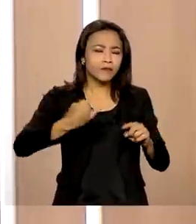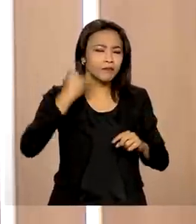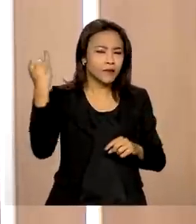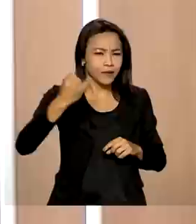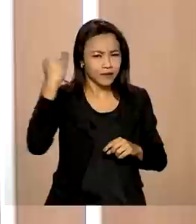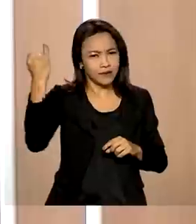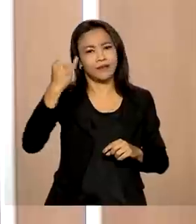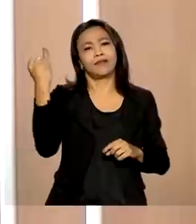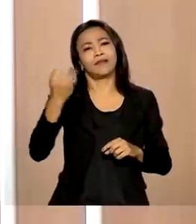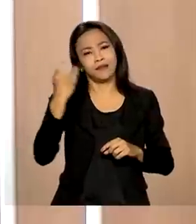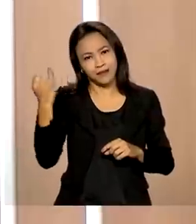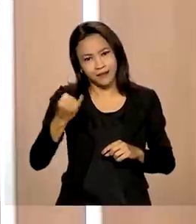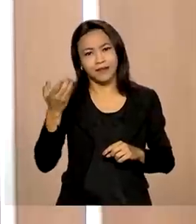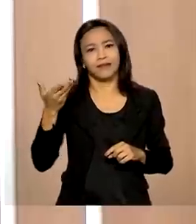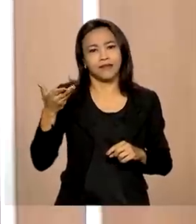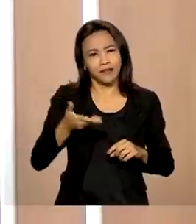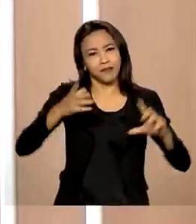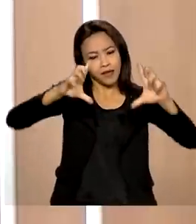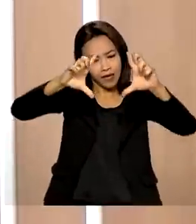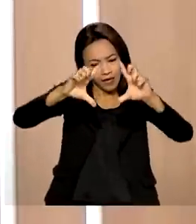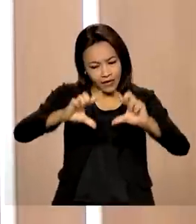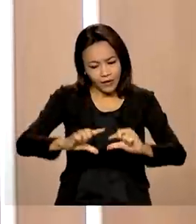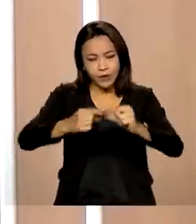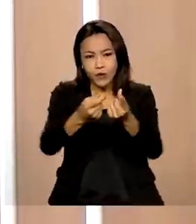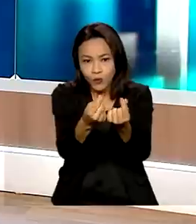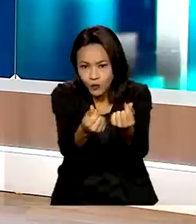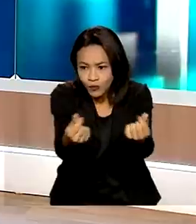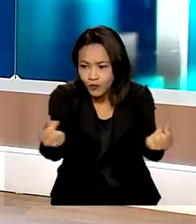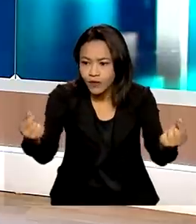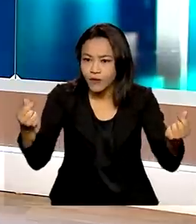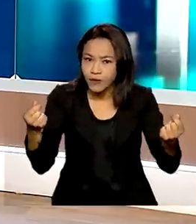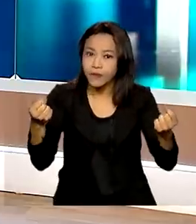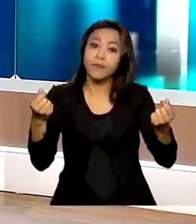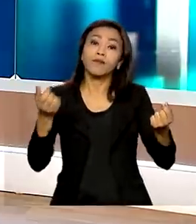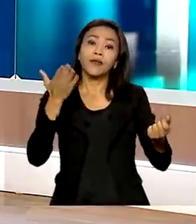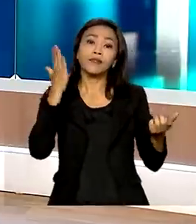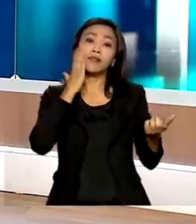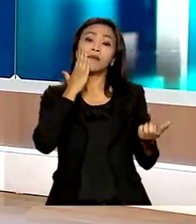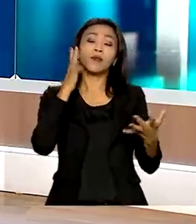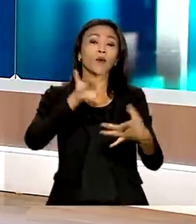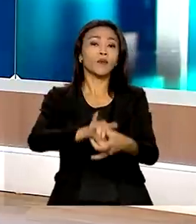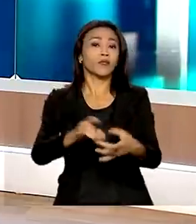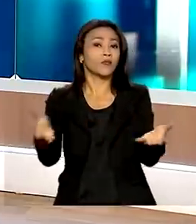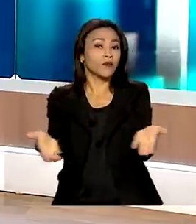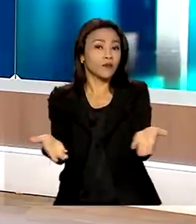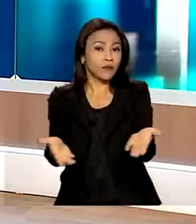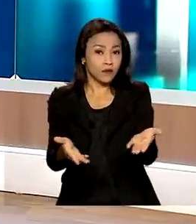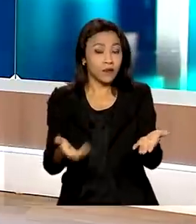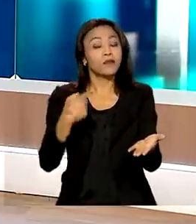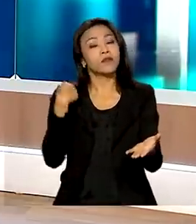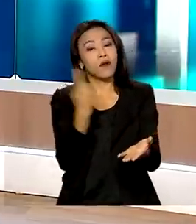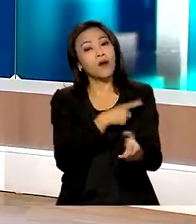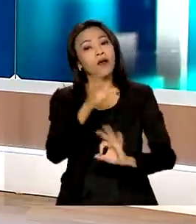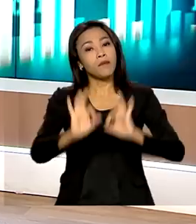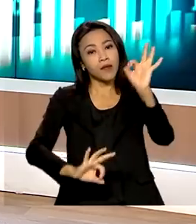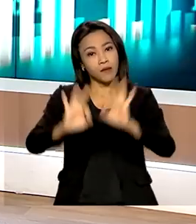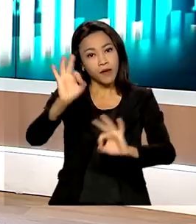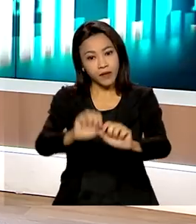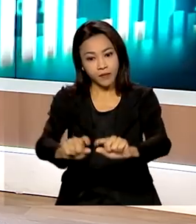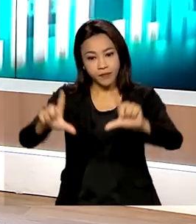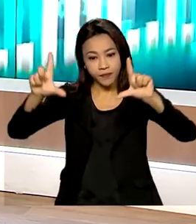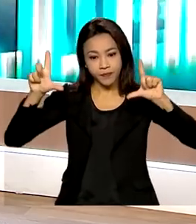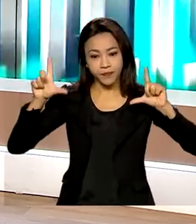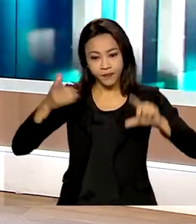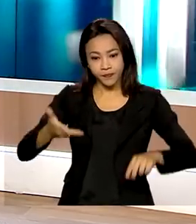essa mudança e essa expectativa de baixa dos preços. E para saber a situação atual, a nossa equipe de produção também preparou uma outra arte